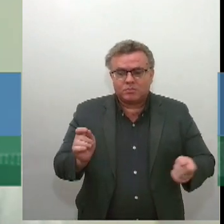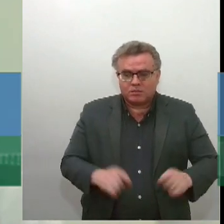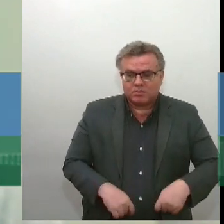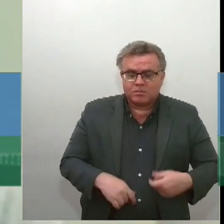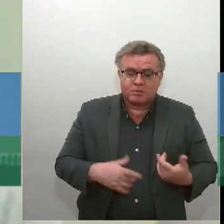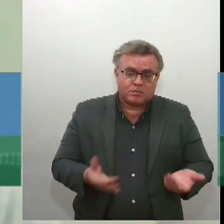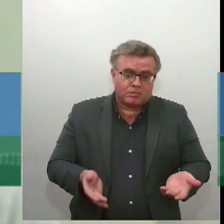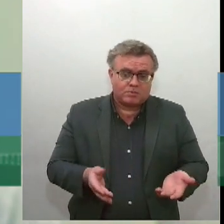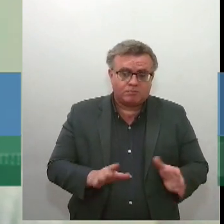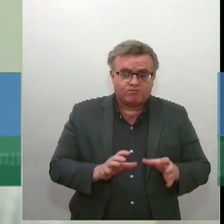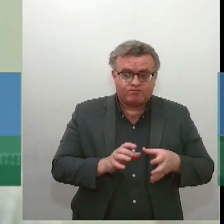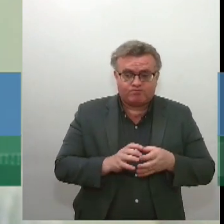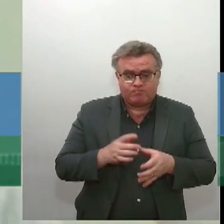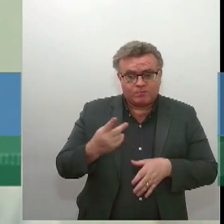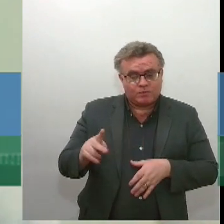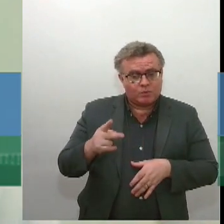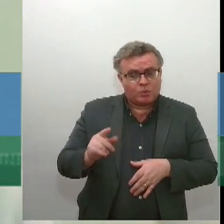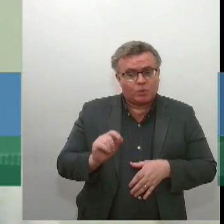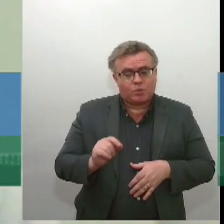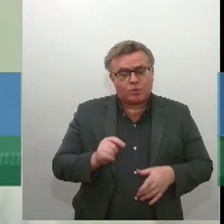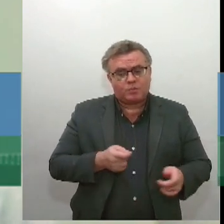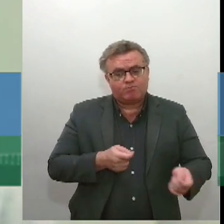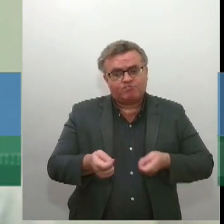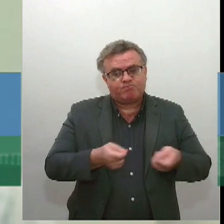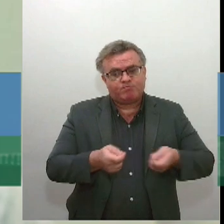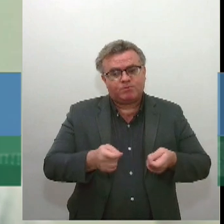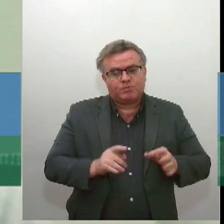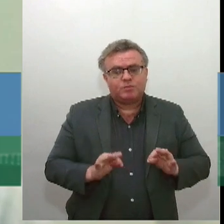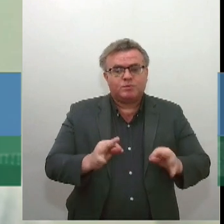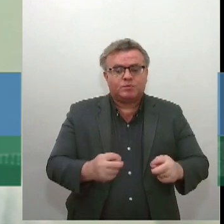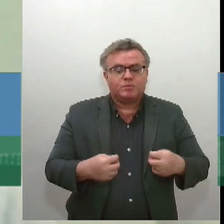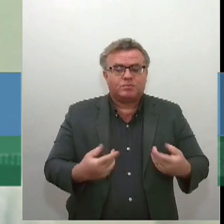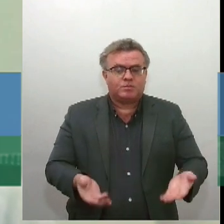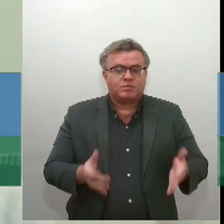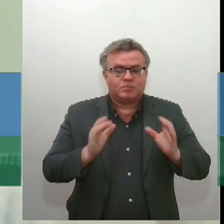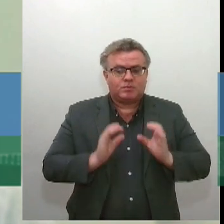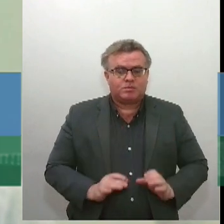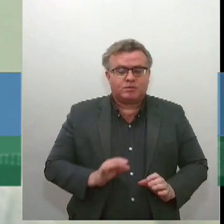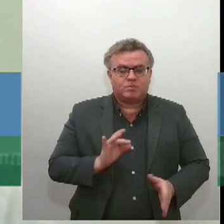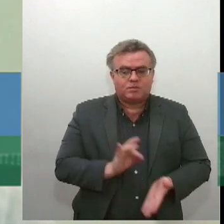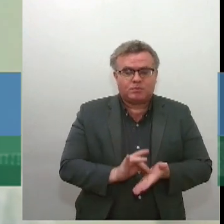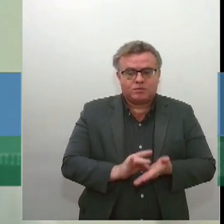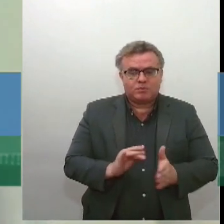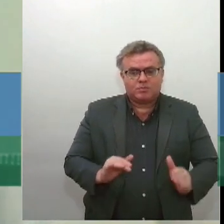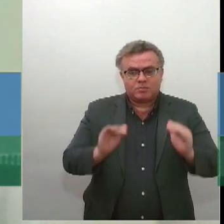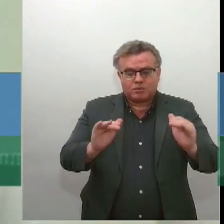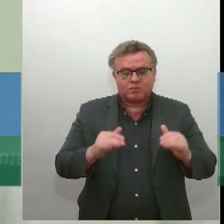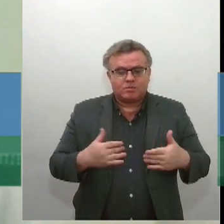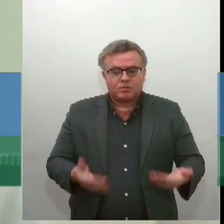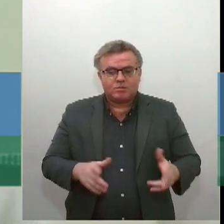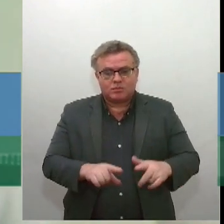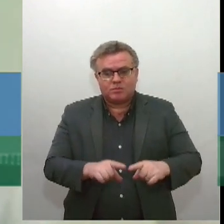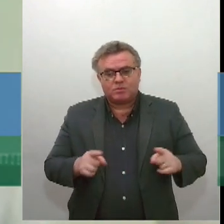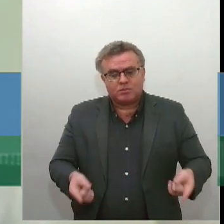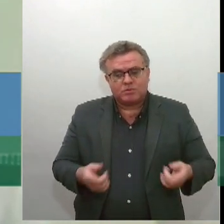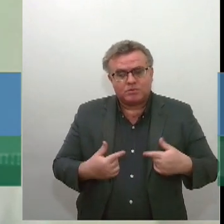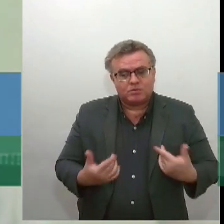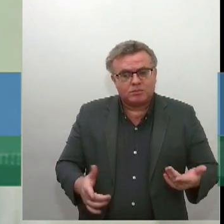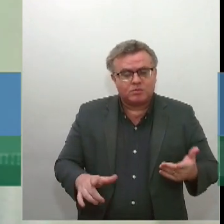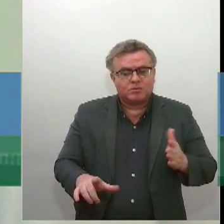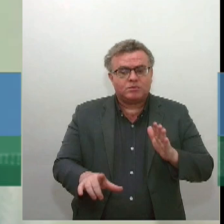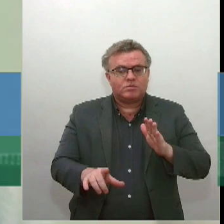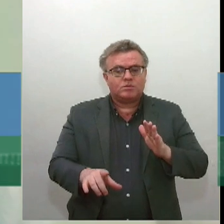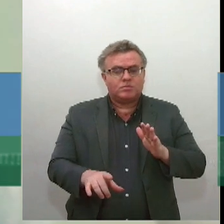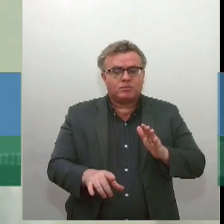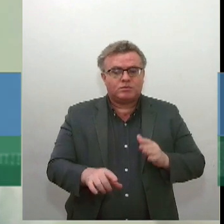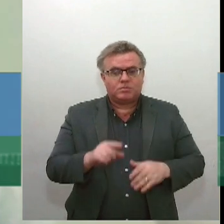na intenção de controlar o Supremo, controlar o comportamento e as ações do Supremo. Mas, e o Legislativo faz o seu trabalho,